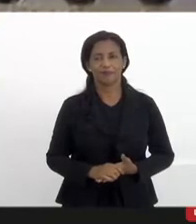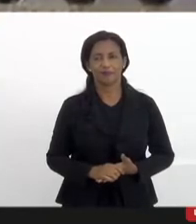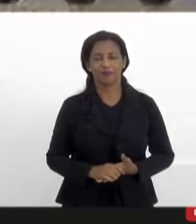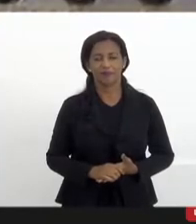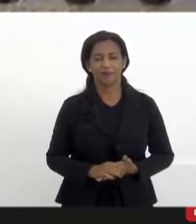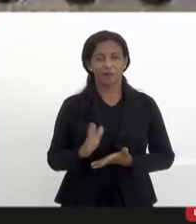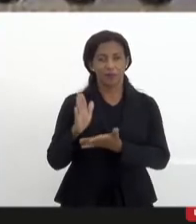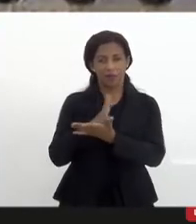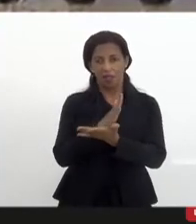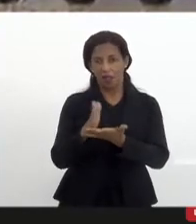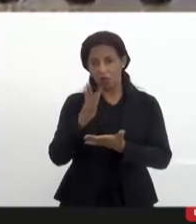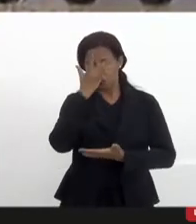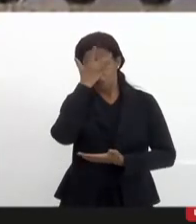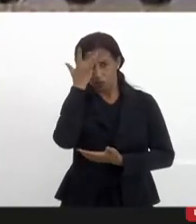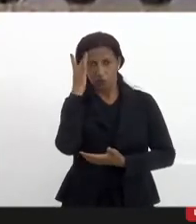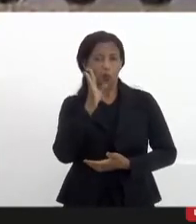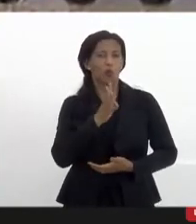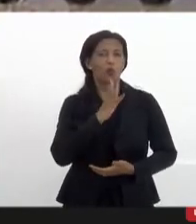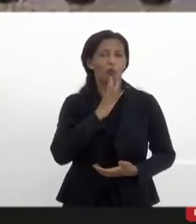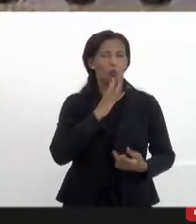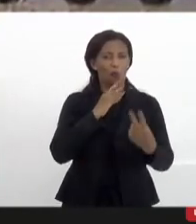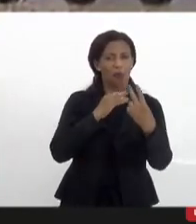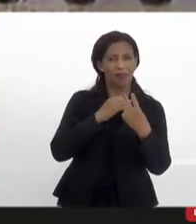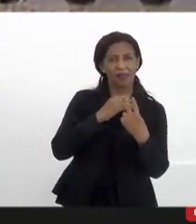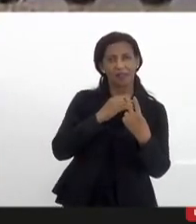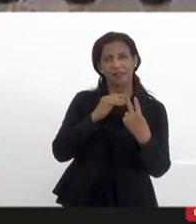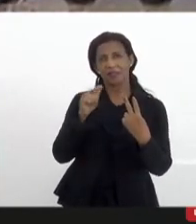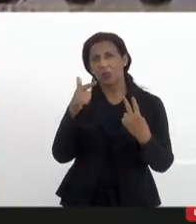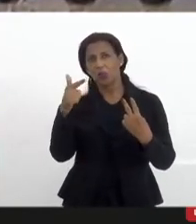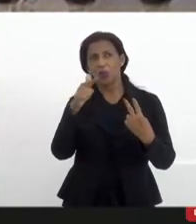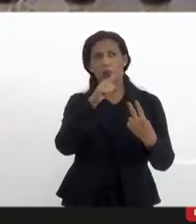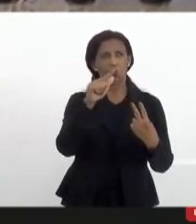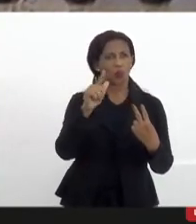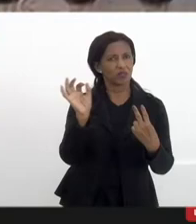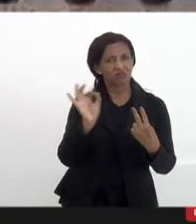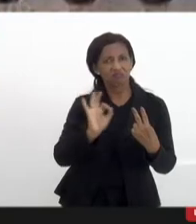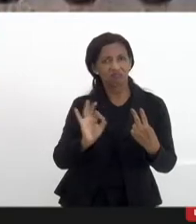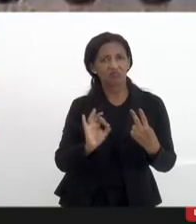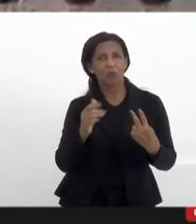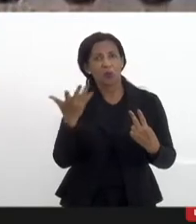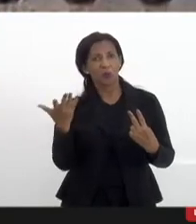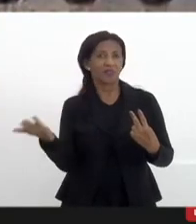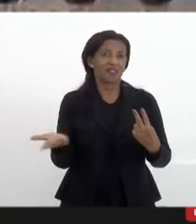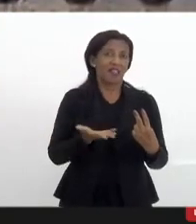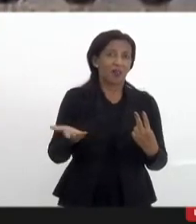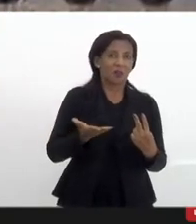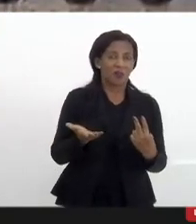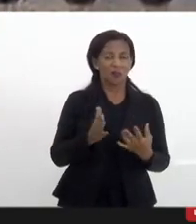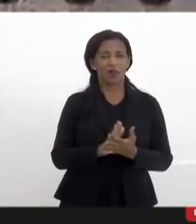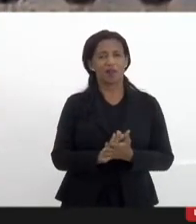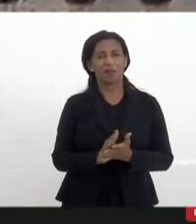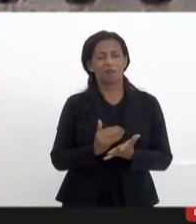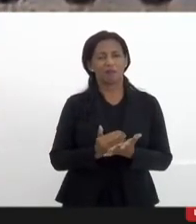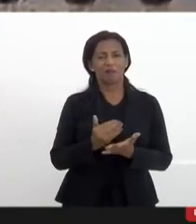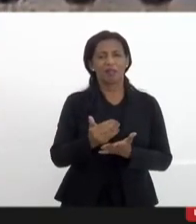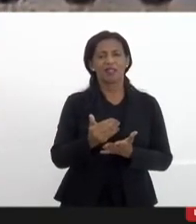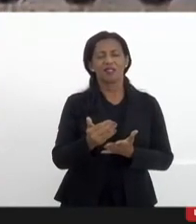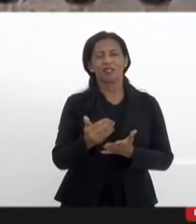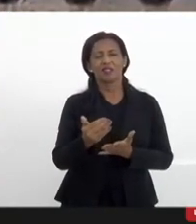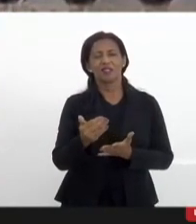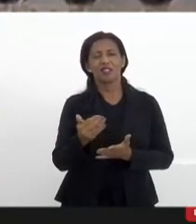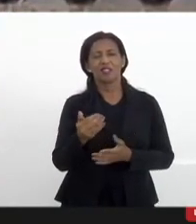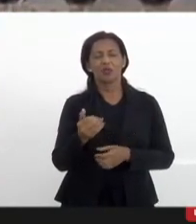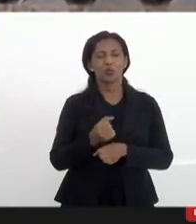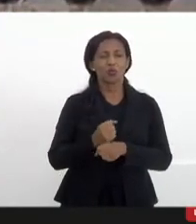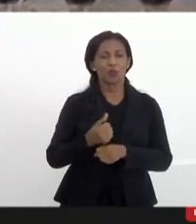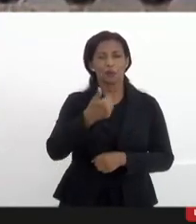algumas pessoas aqui me conhecem outras não outras estão conhecendo agora mas desde meados da década de 90